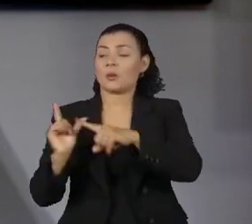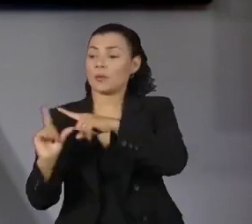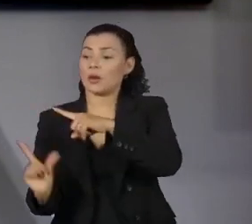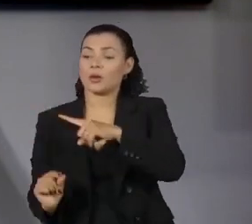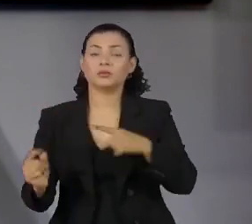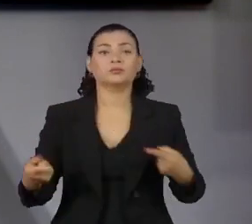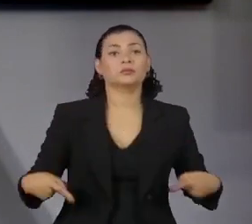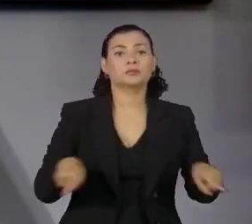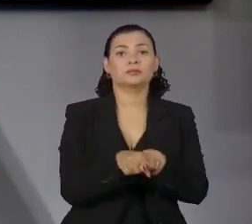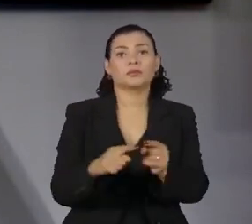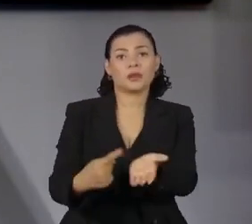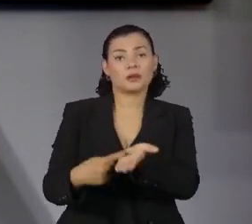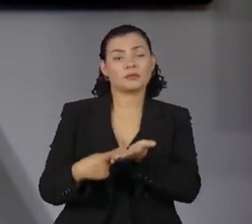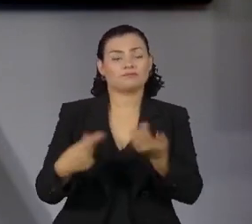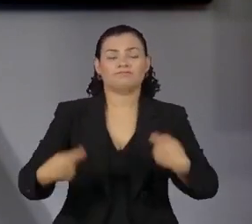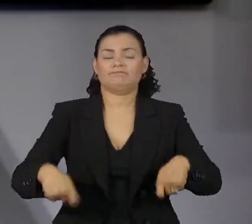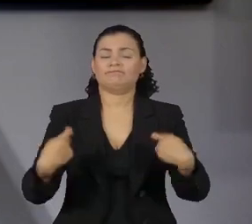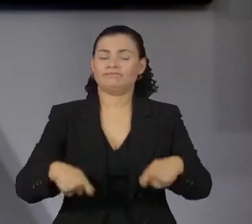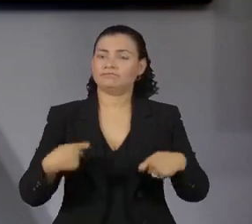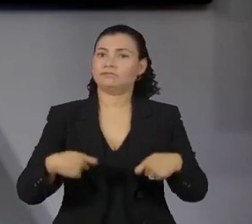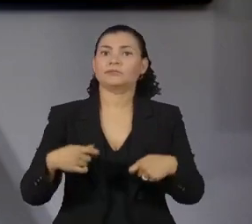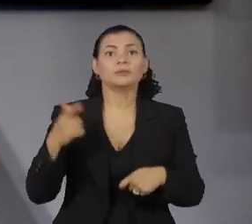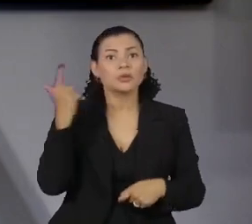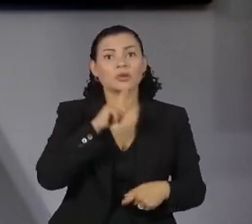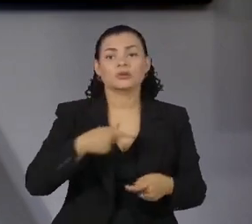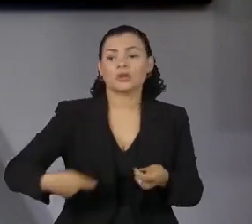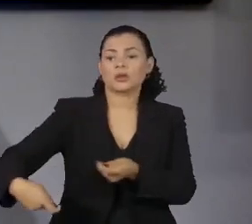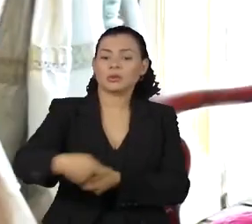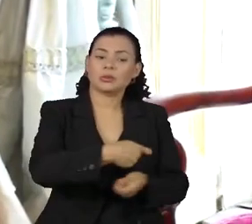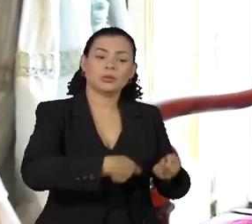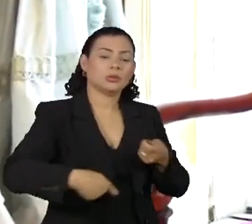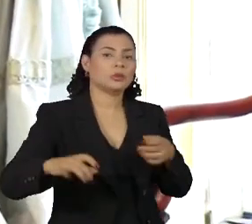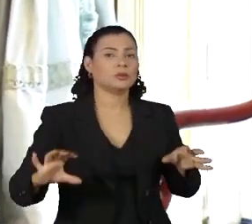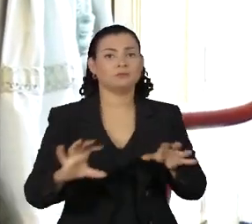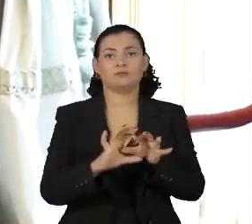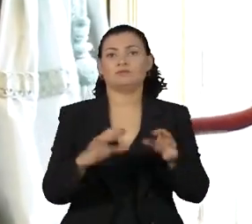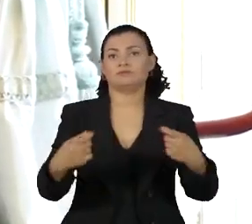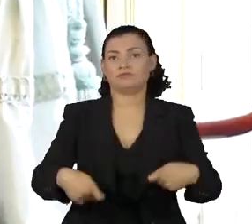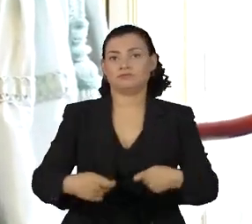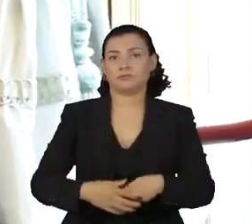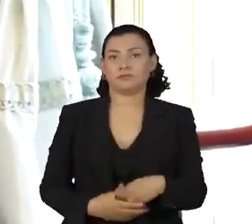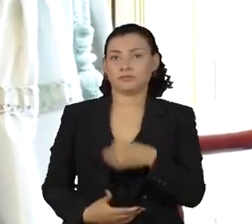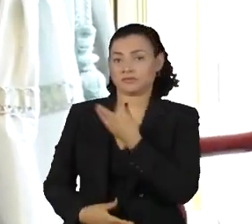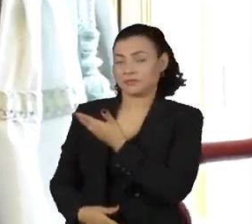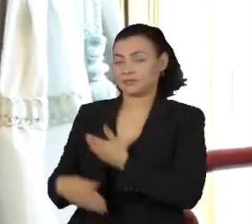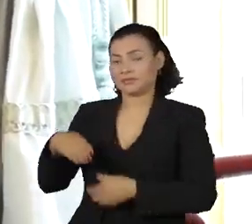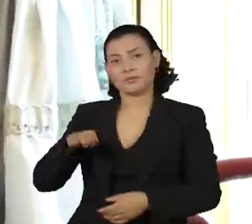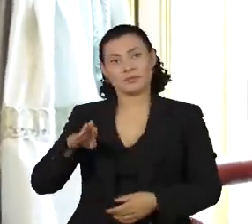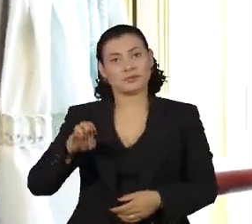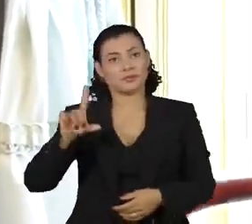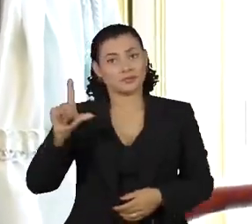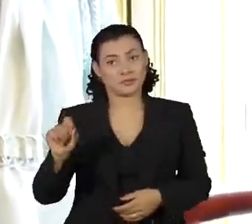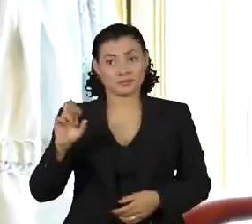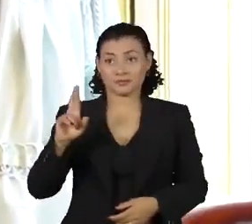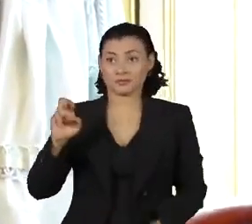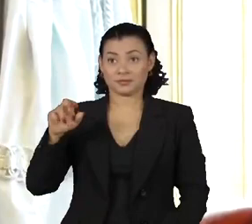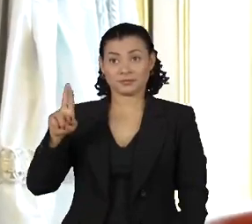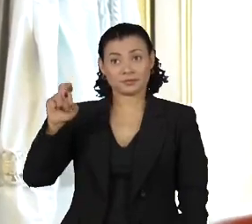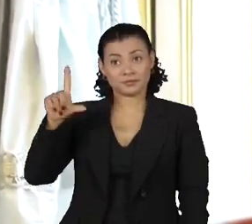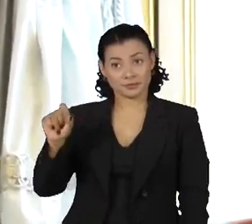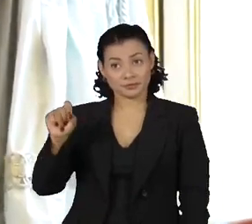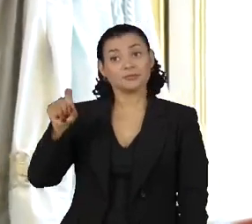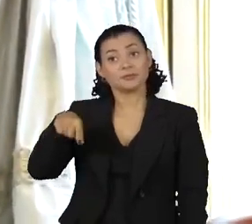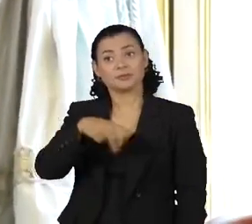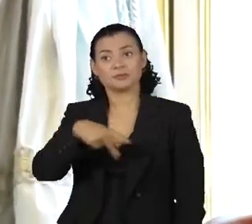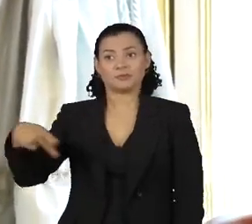Mercosul é necessário para os dois poderes econômicos. Marcelo Rebello incentivou a importância da relação